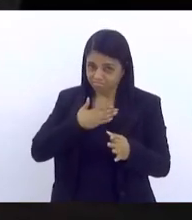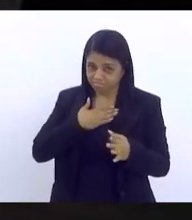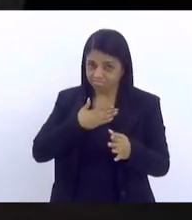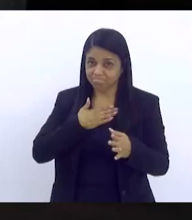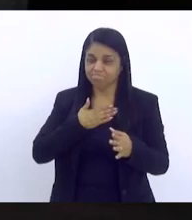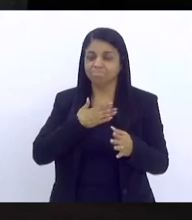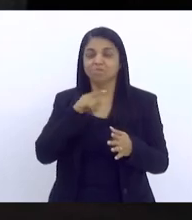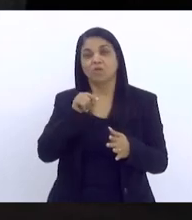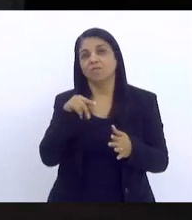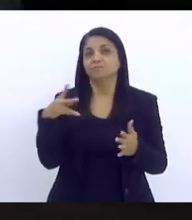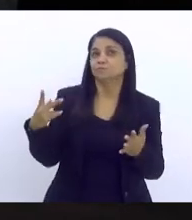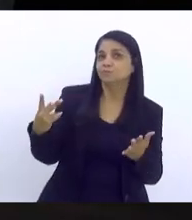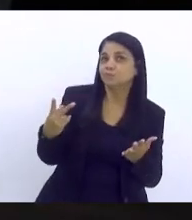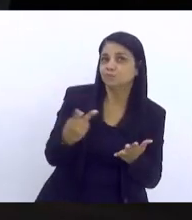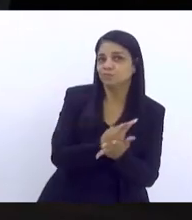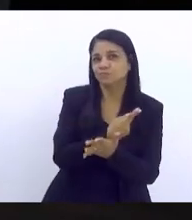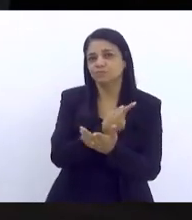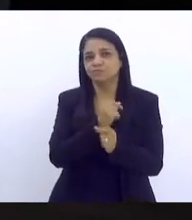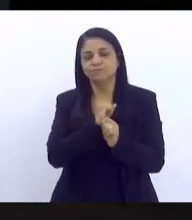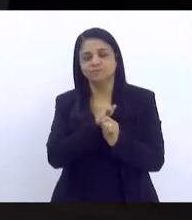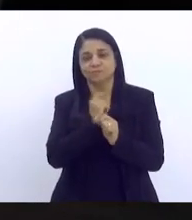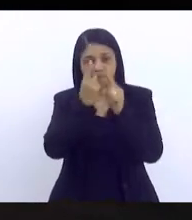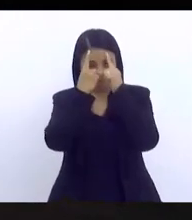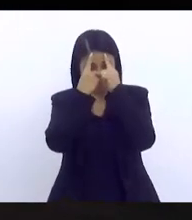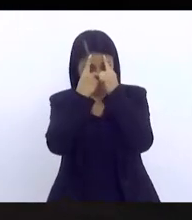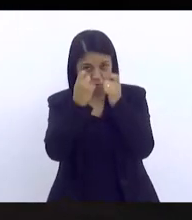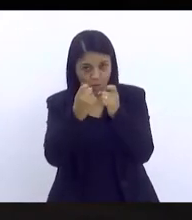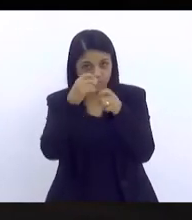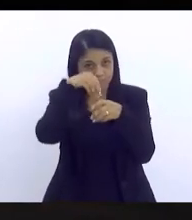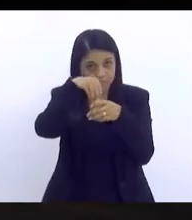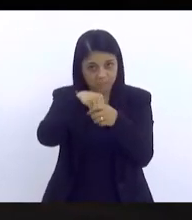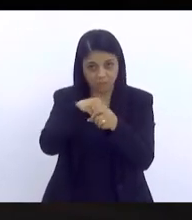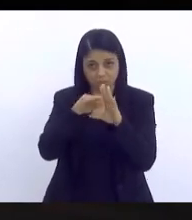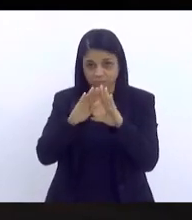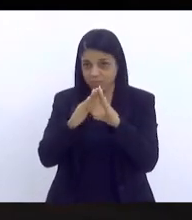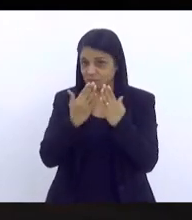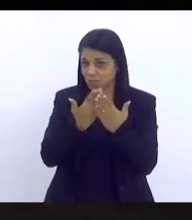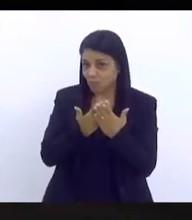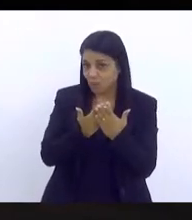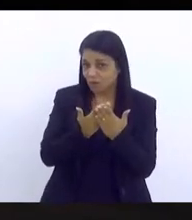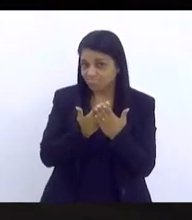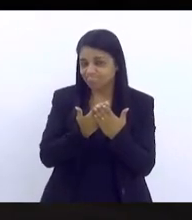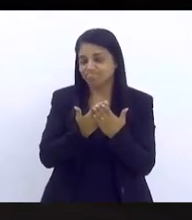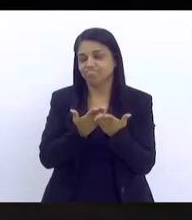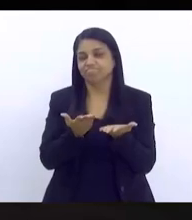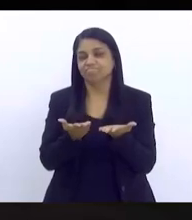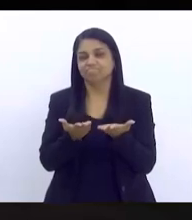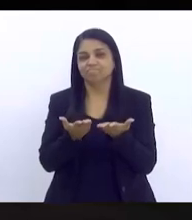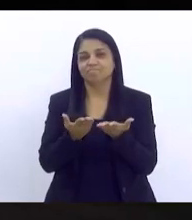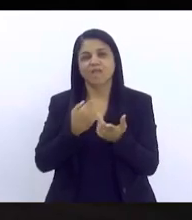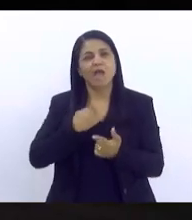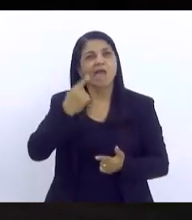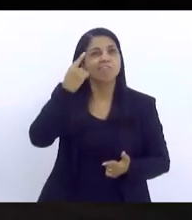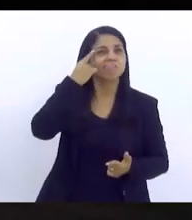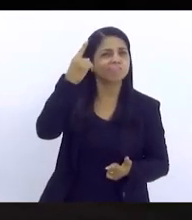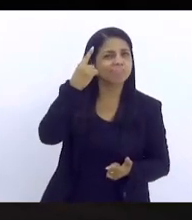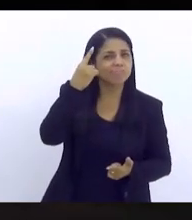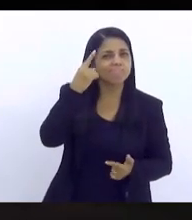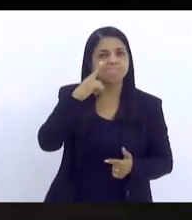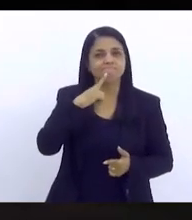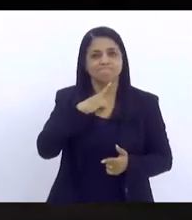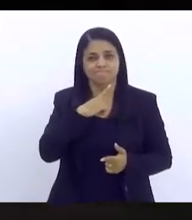acontece uma situação de violência na escola, enfim, a ideia que a gente tem